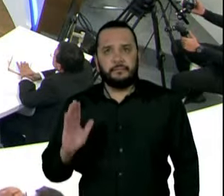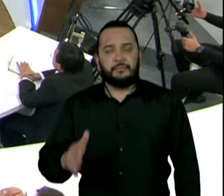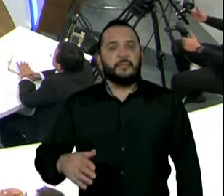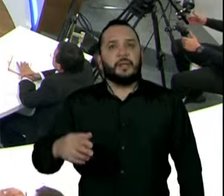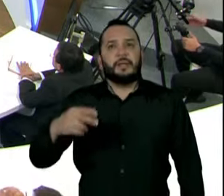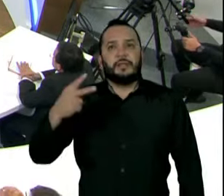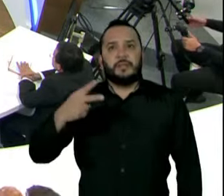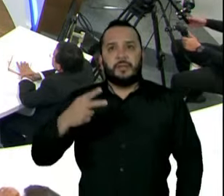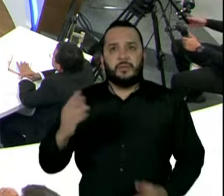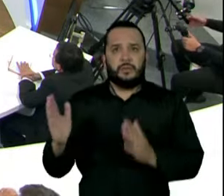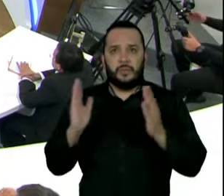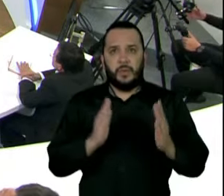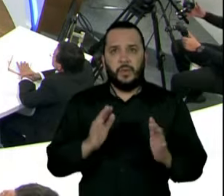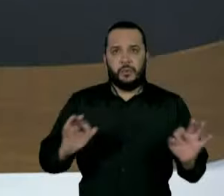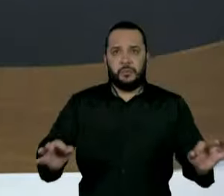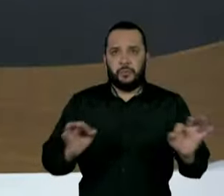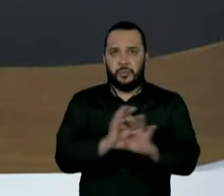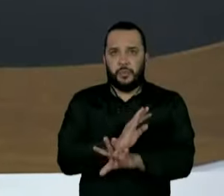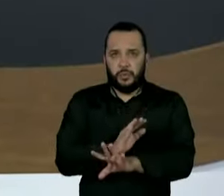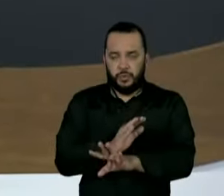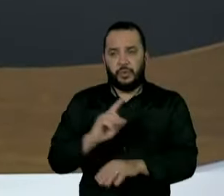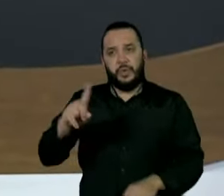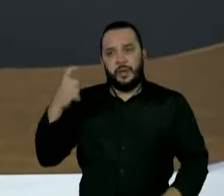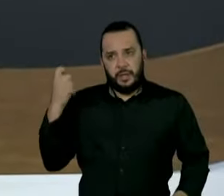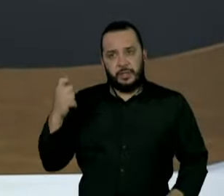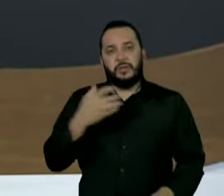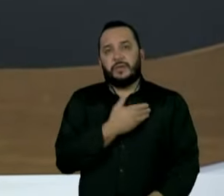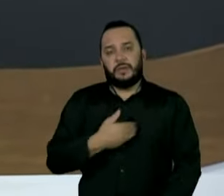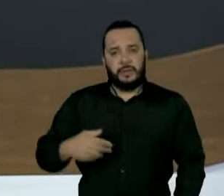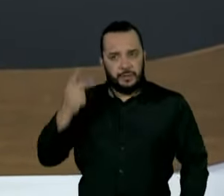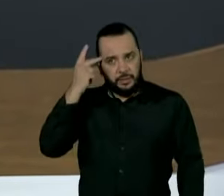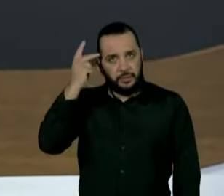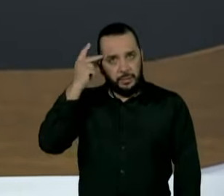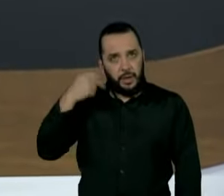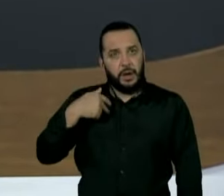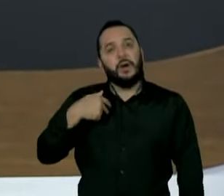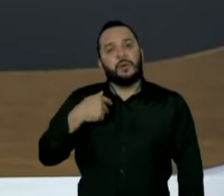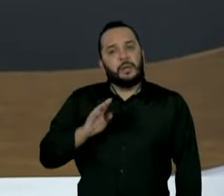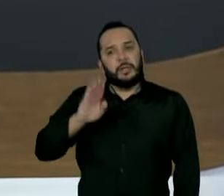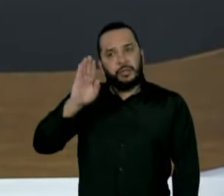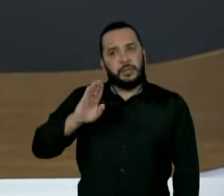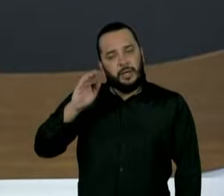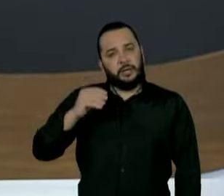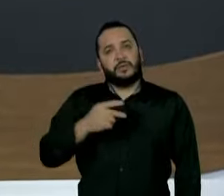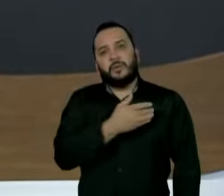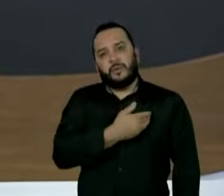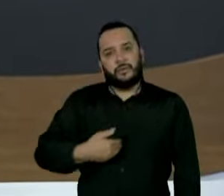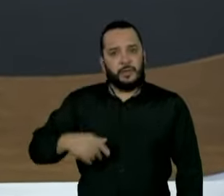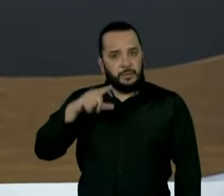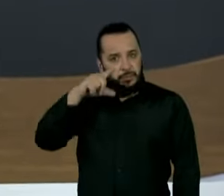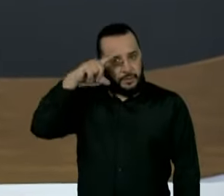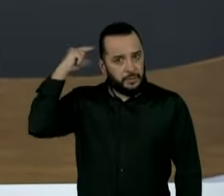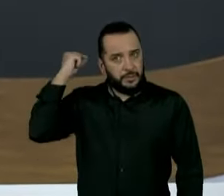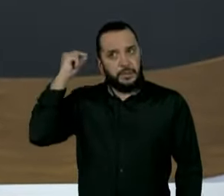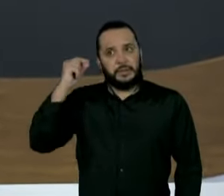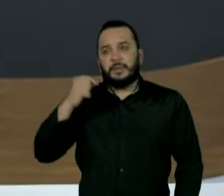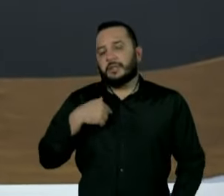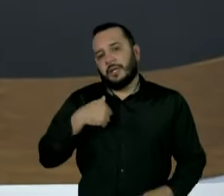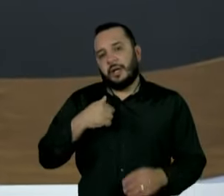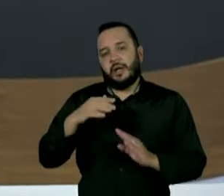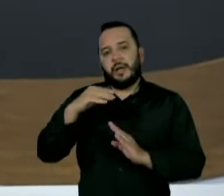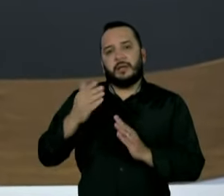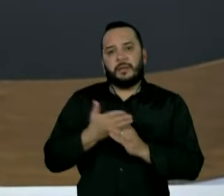nosso segundo bloco do Roda Viva com o ex-governador de São Paulo e pré-candidato ao governo Márcio França. vai para mais uma rápida interrupção